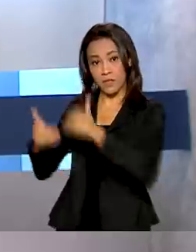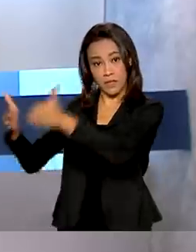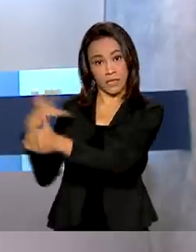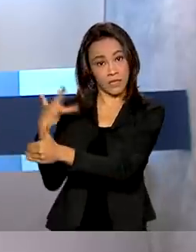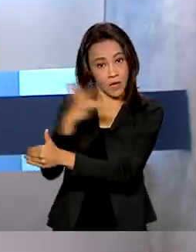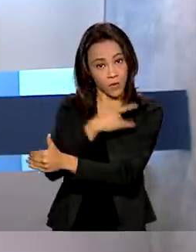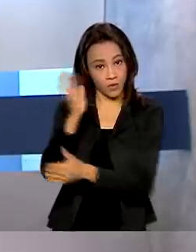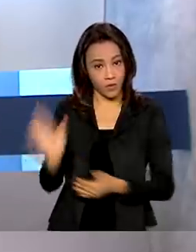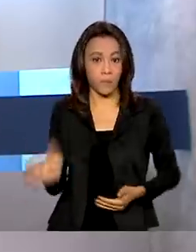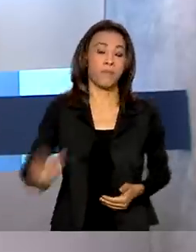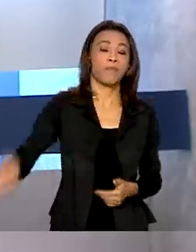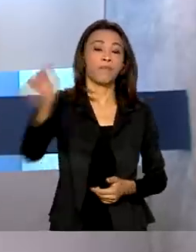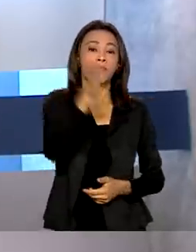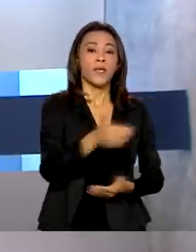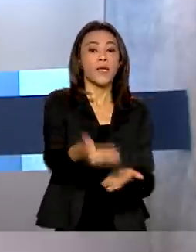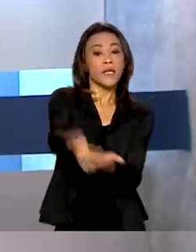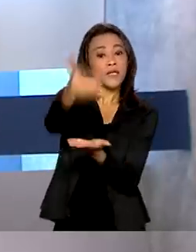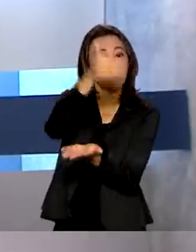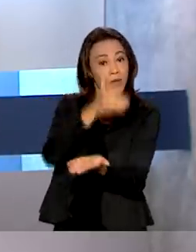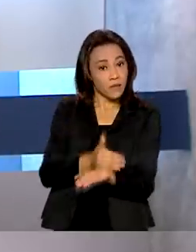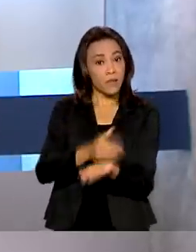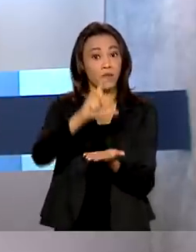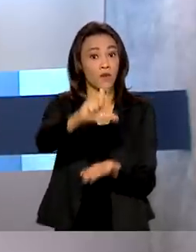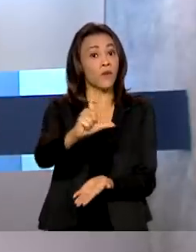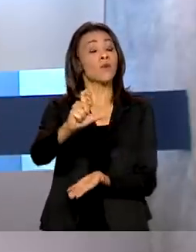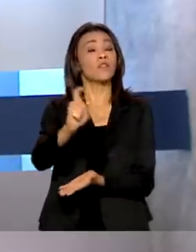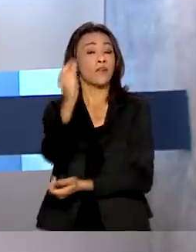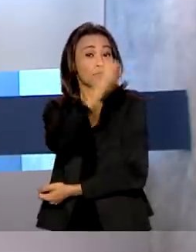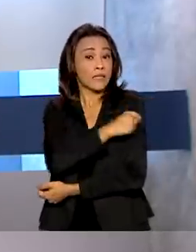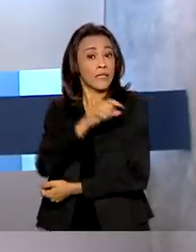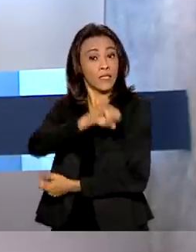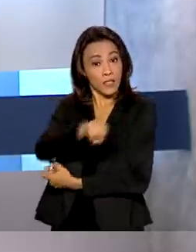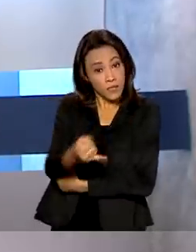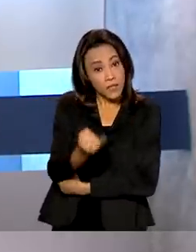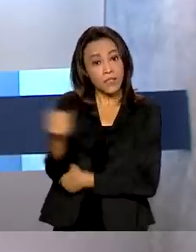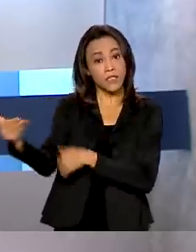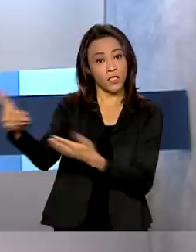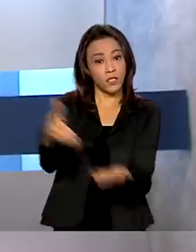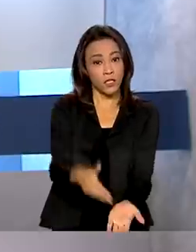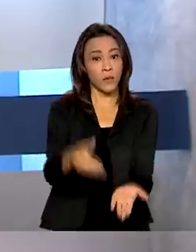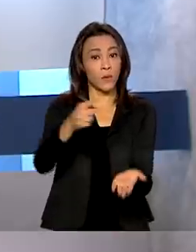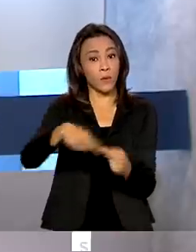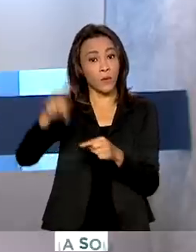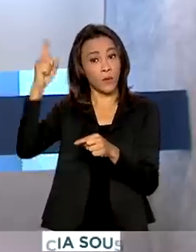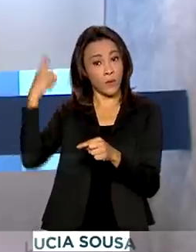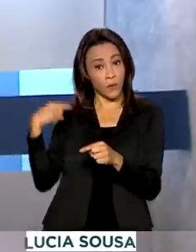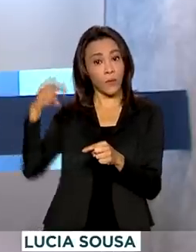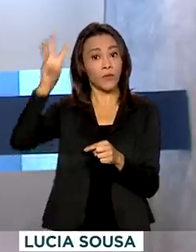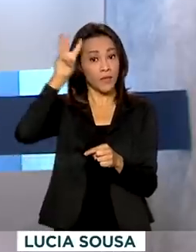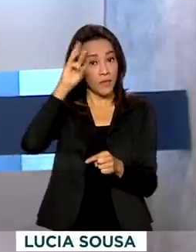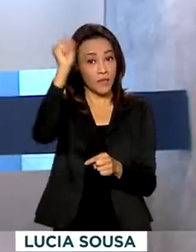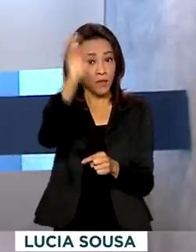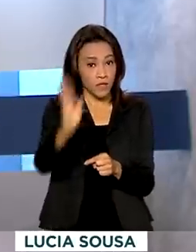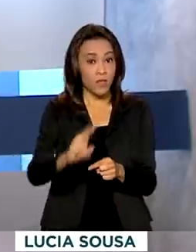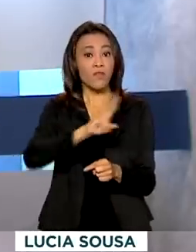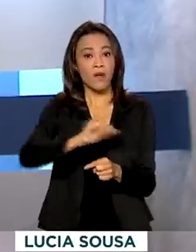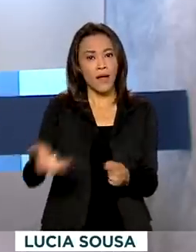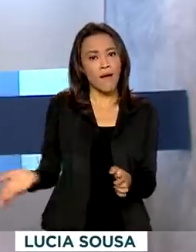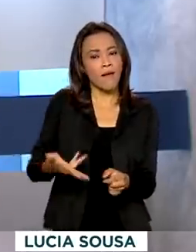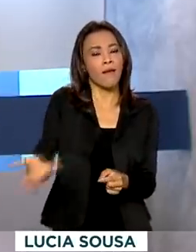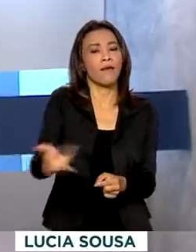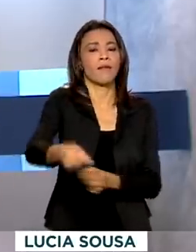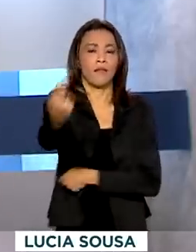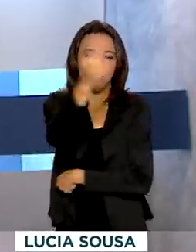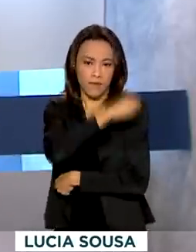antecipação de 1 milhão e meio de doses da Janssen, que chegou nesta terça-feira ao Brasil, devem acelerar a vacinação aqui no país.